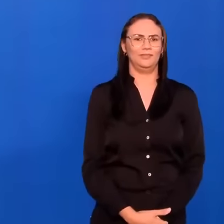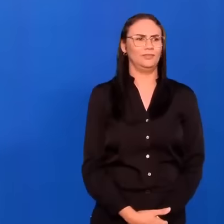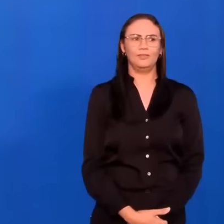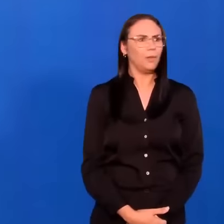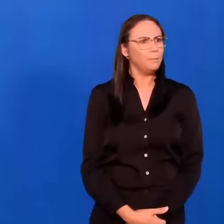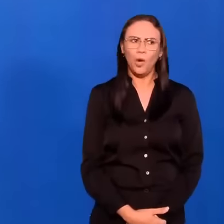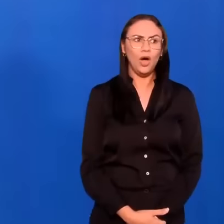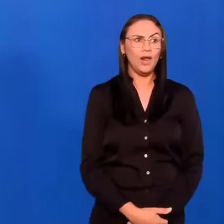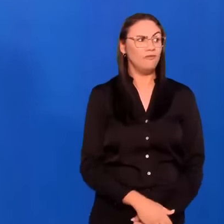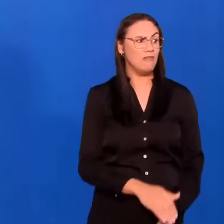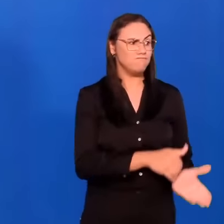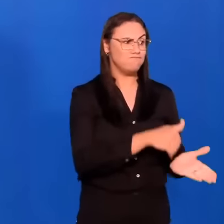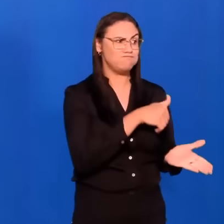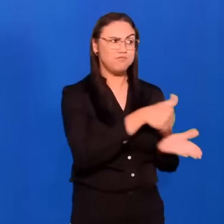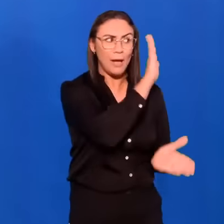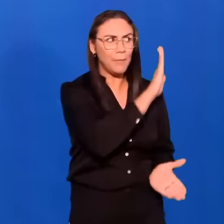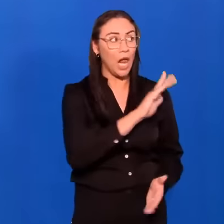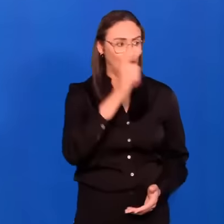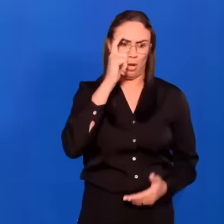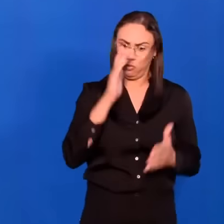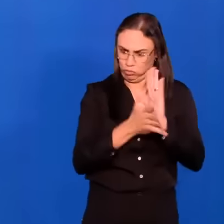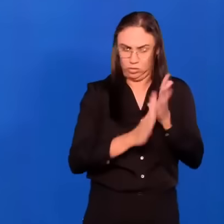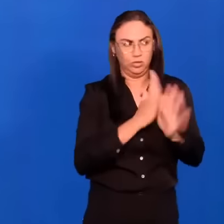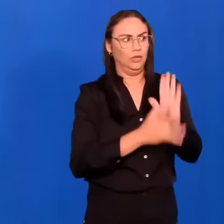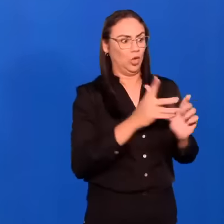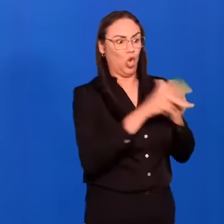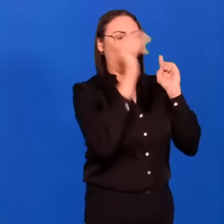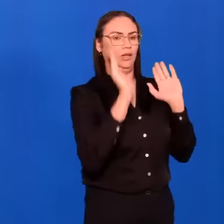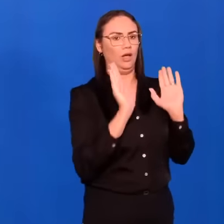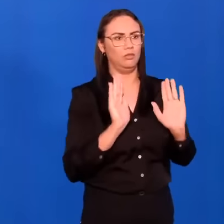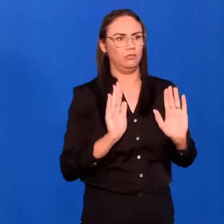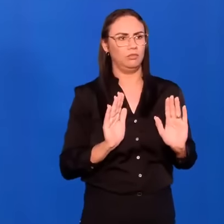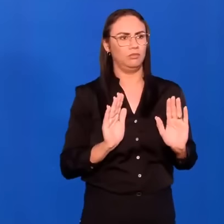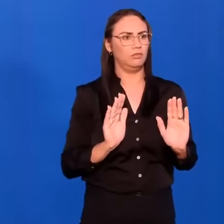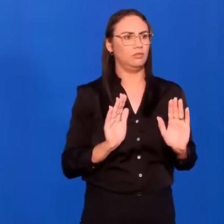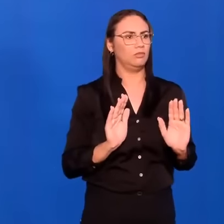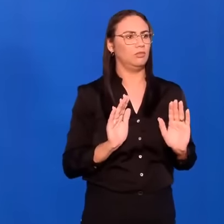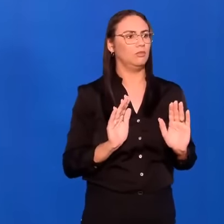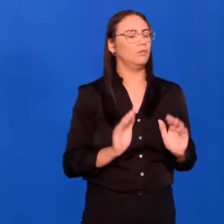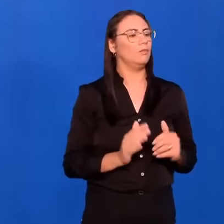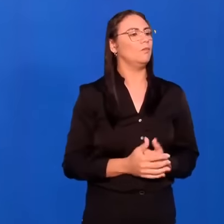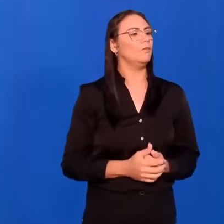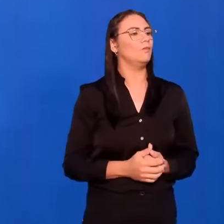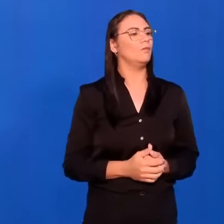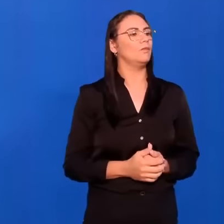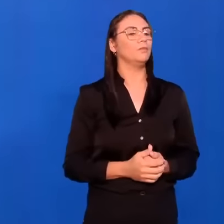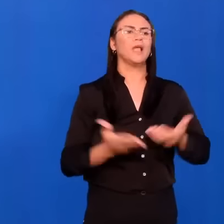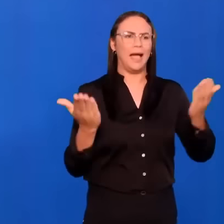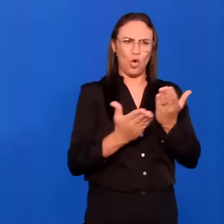Chuta que é laço. Por fim, agora eu termino. Só que o fim tem cinco tópicos.